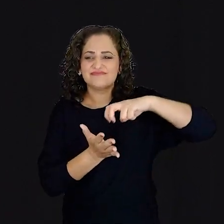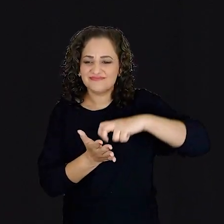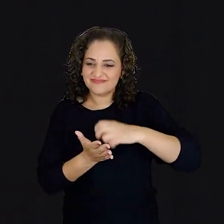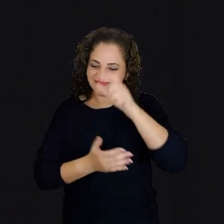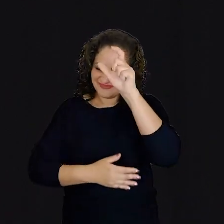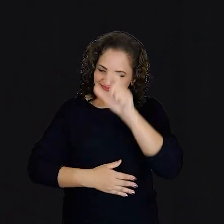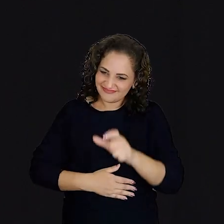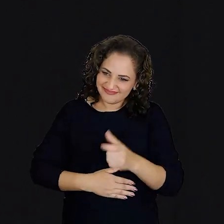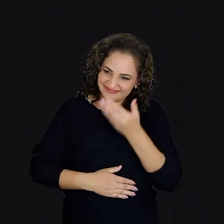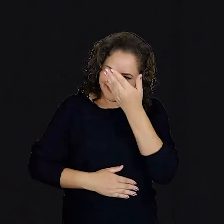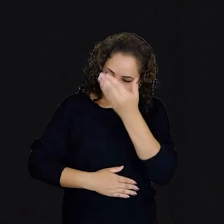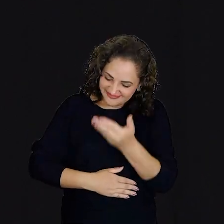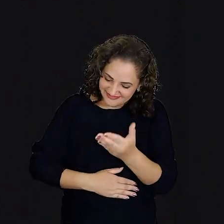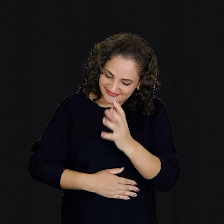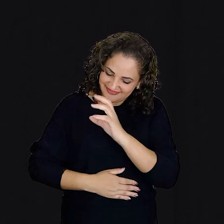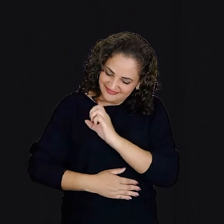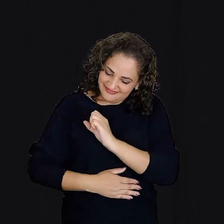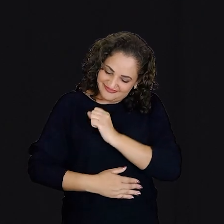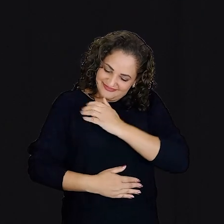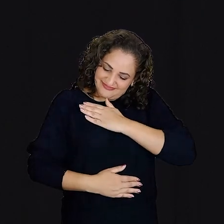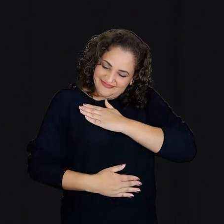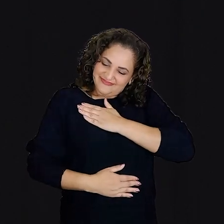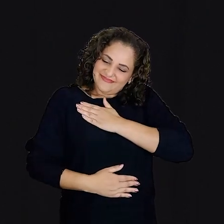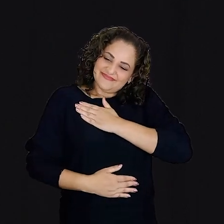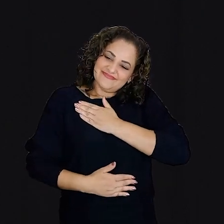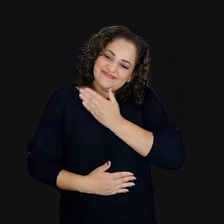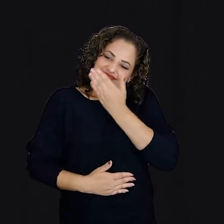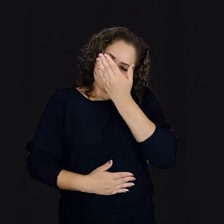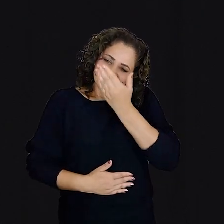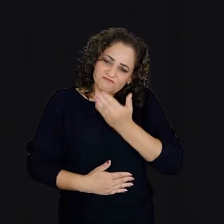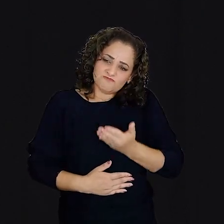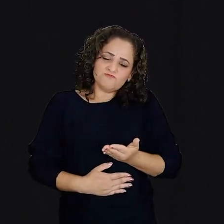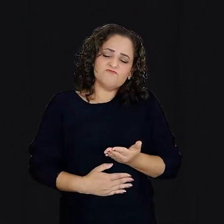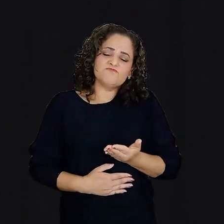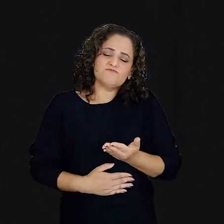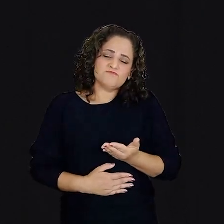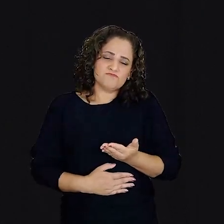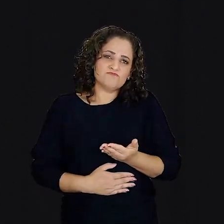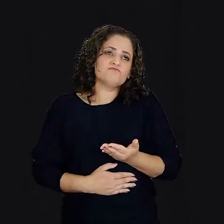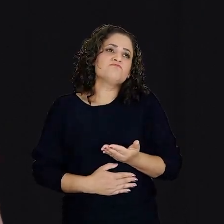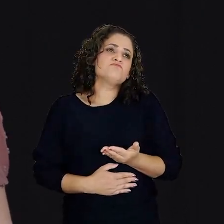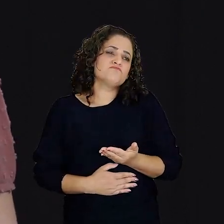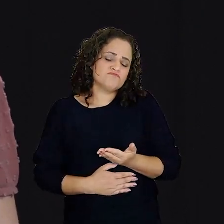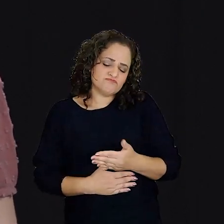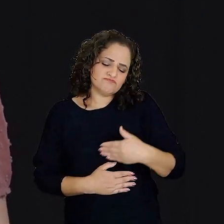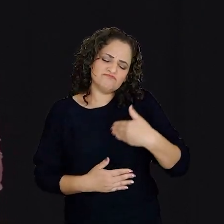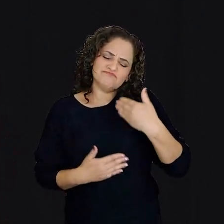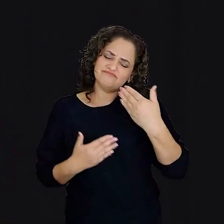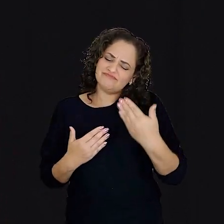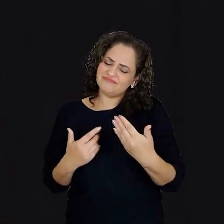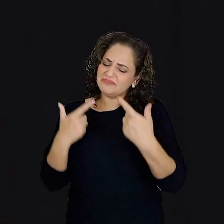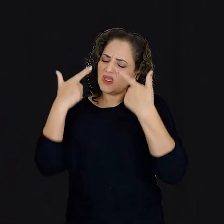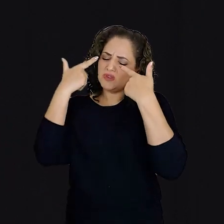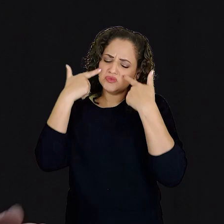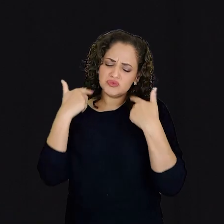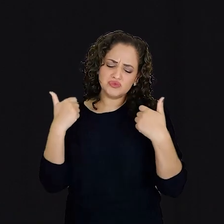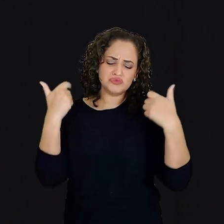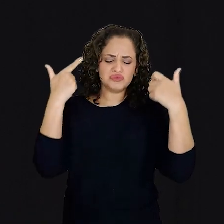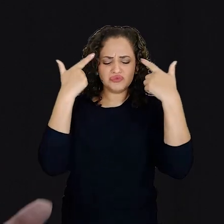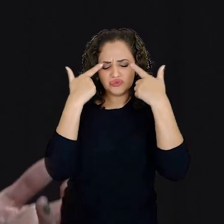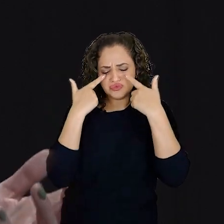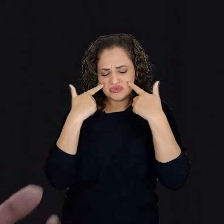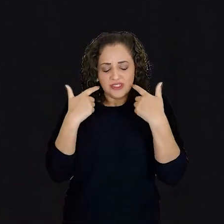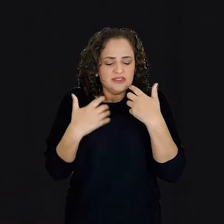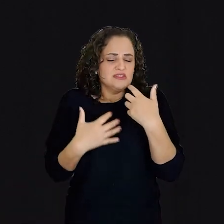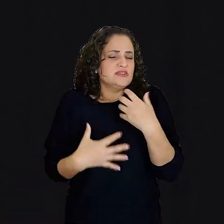Ajoelhado junto aos pés da minha amada E ela a